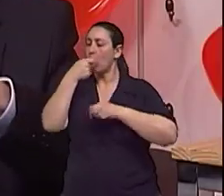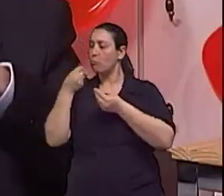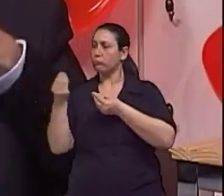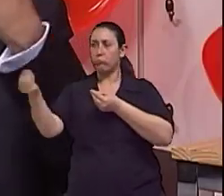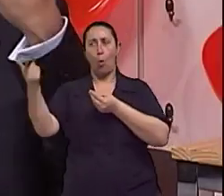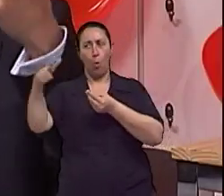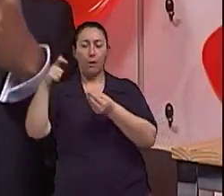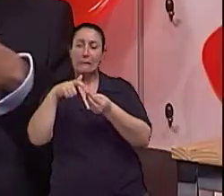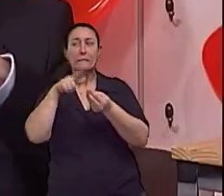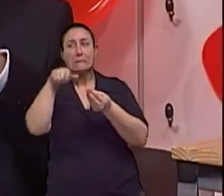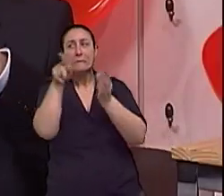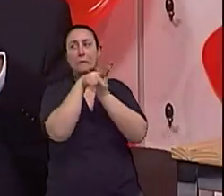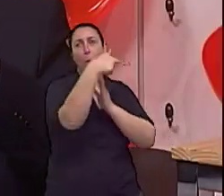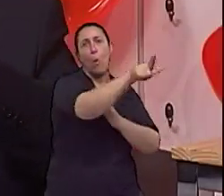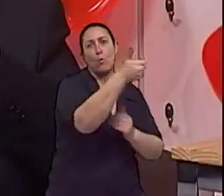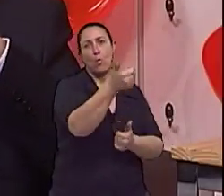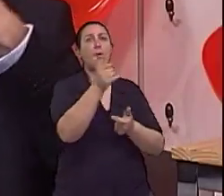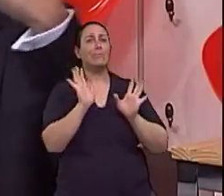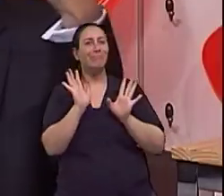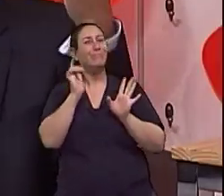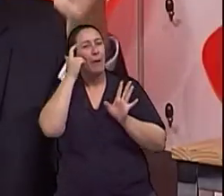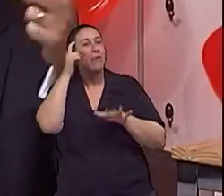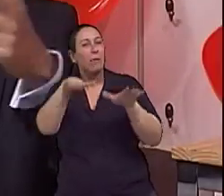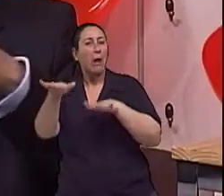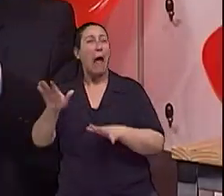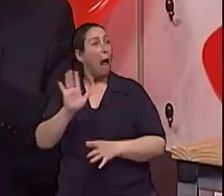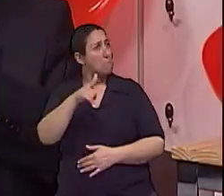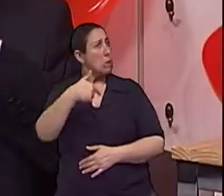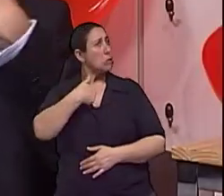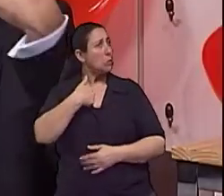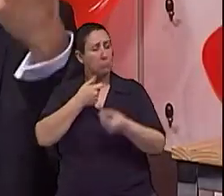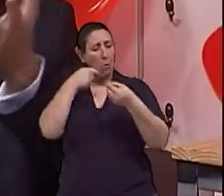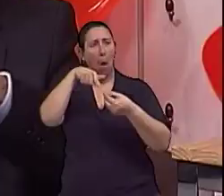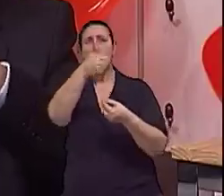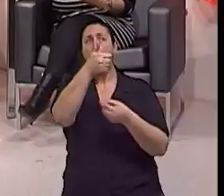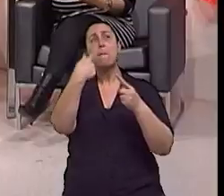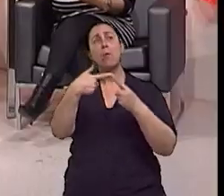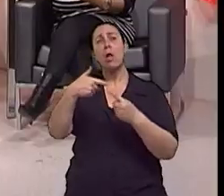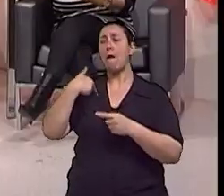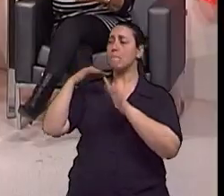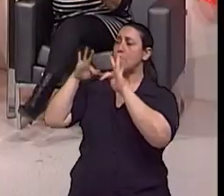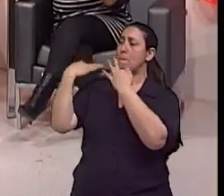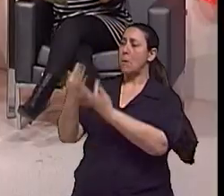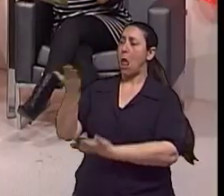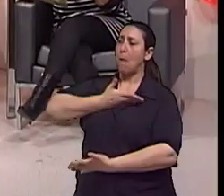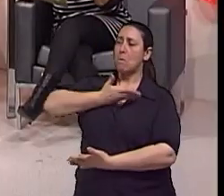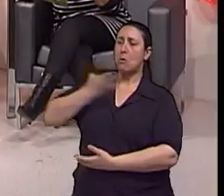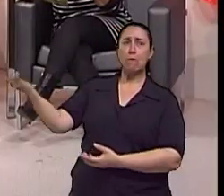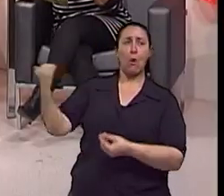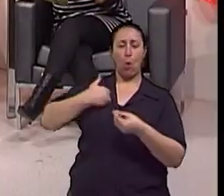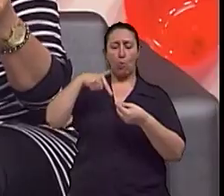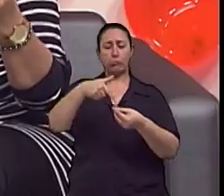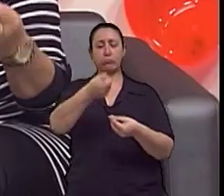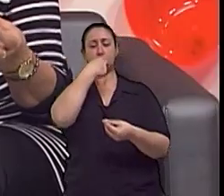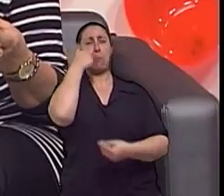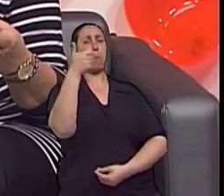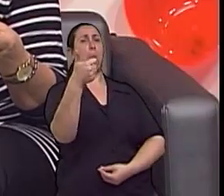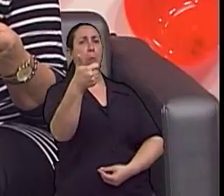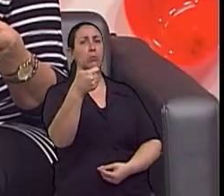que venha, não, porque eu estava tomando isso aqui porque o fulano tomava, porque minha mãe tomava. Não, e a falta de